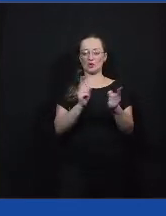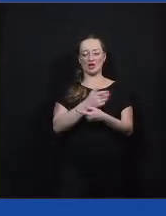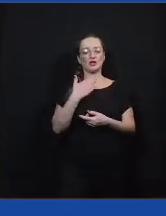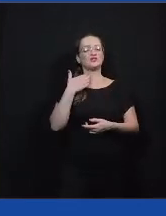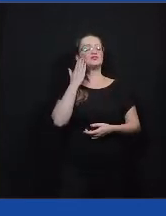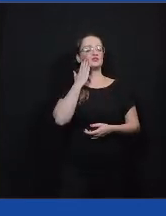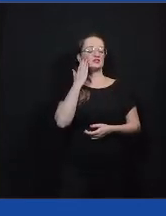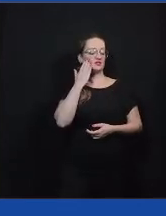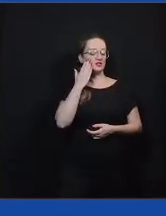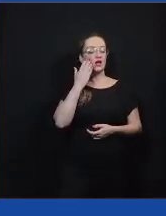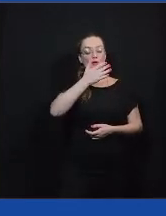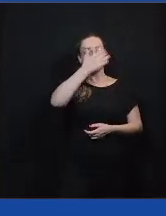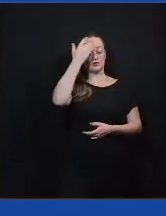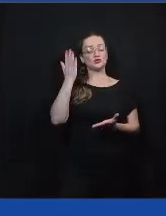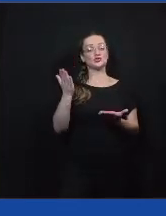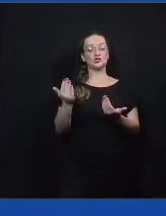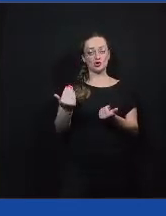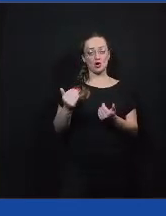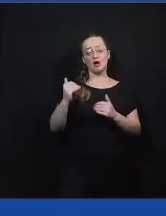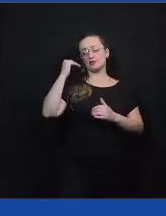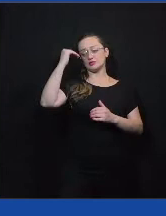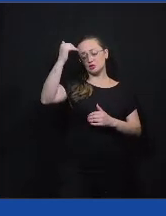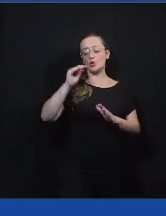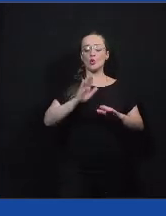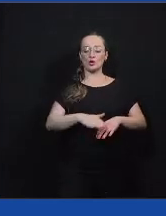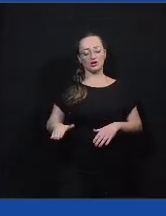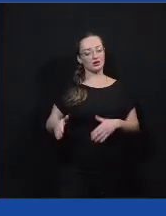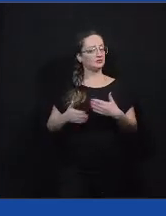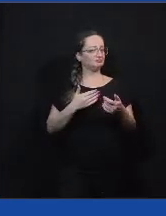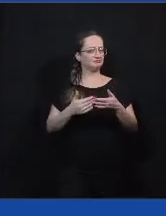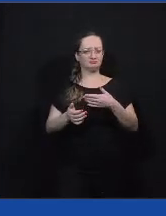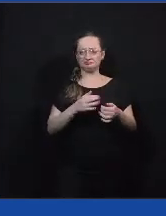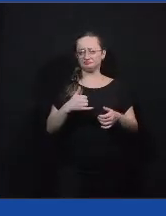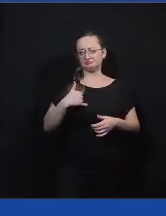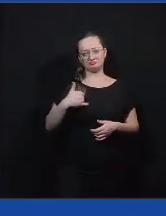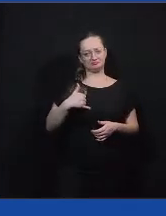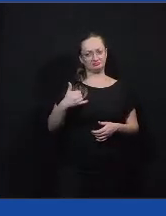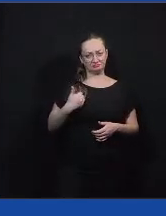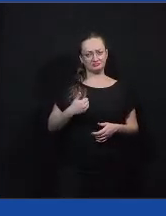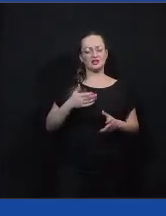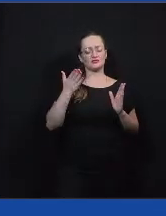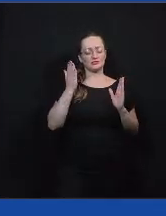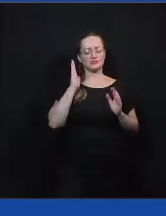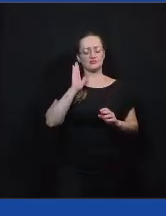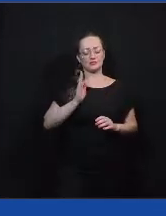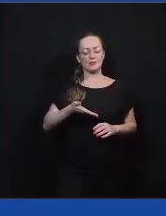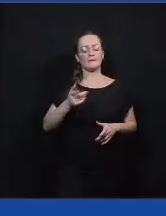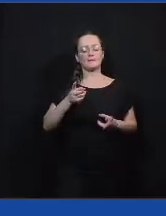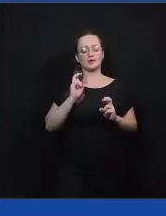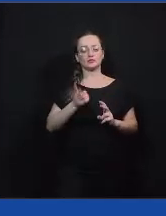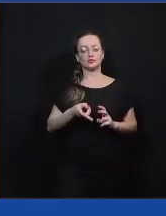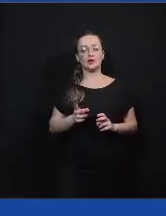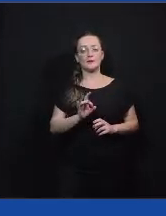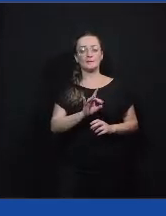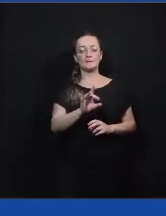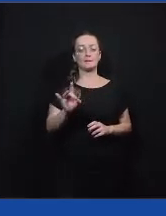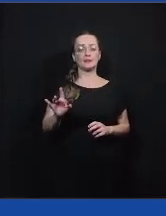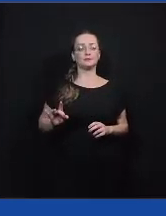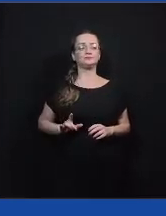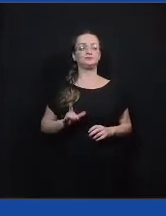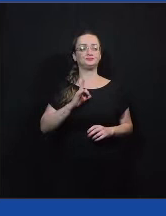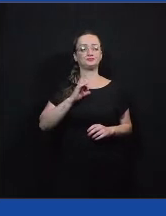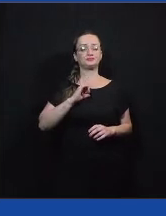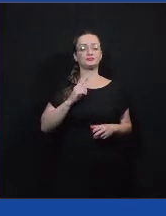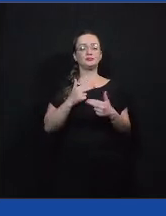você sendo jovem, você sendo adulto, você sendo criança, e isso é o que a gente discutiu bastante, né? A gente sabe que cada um tem